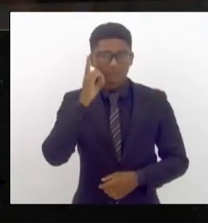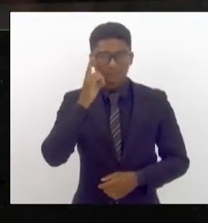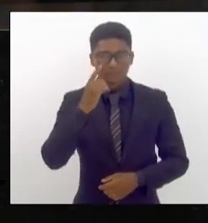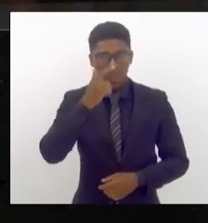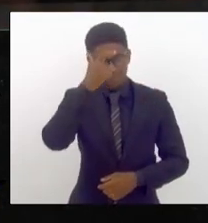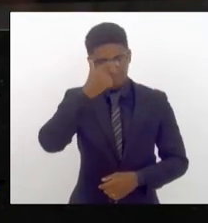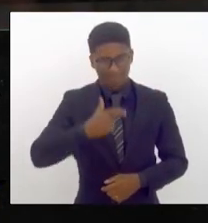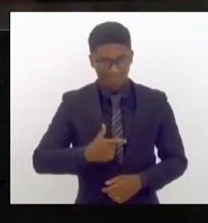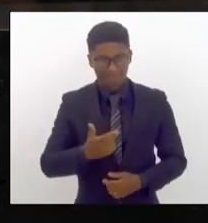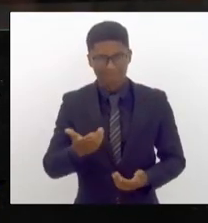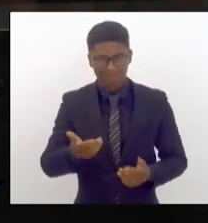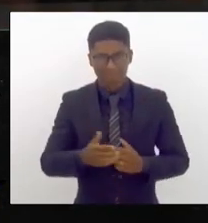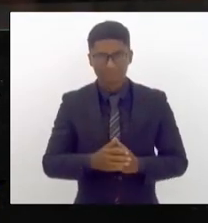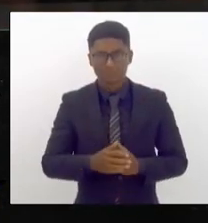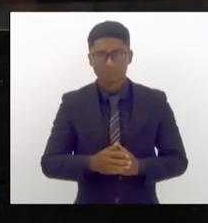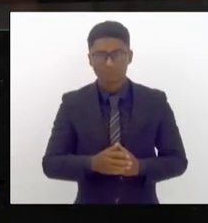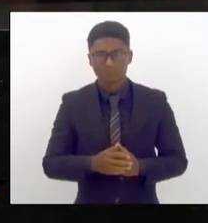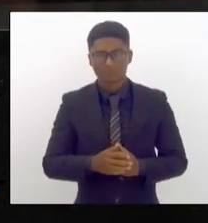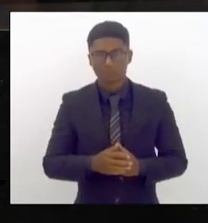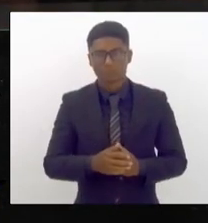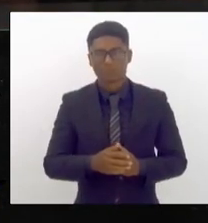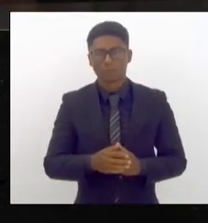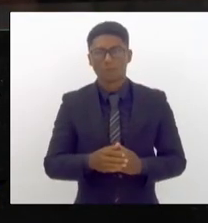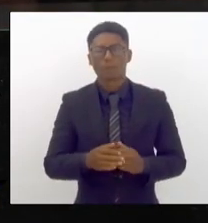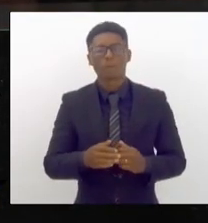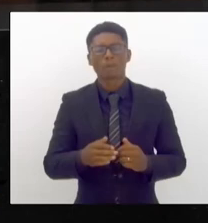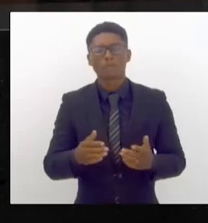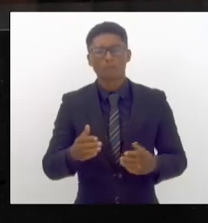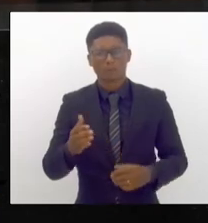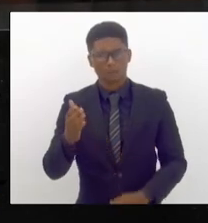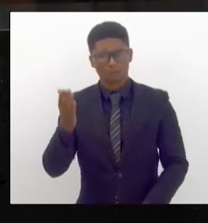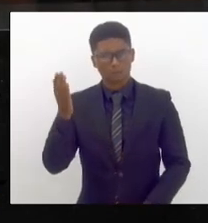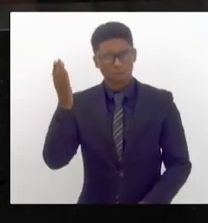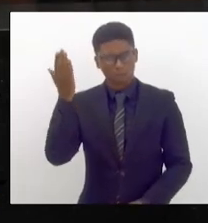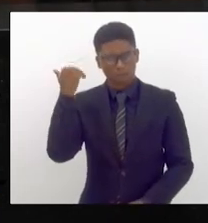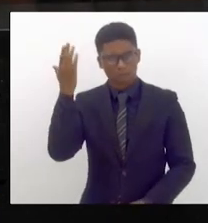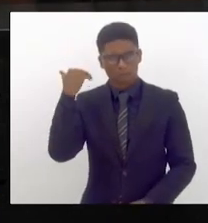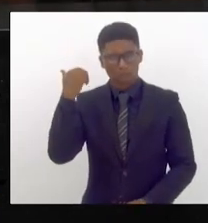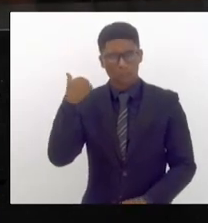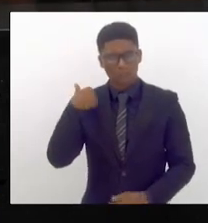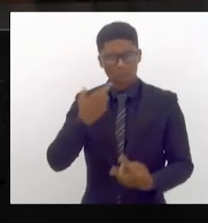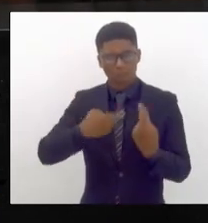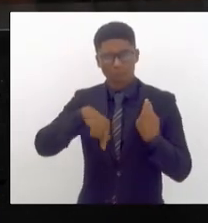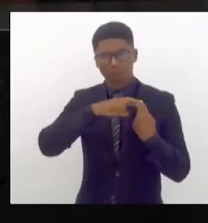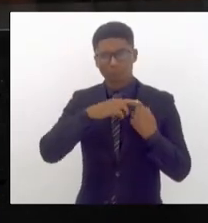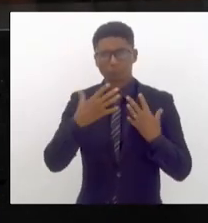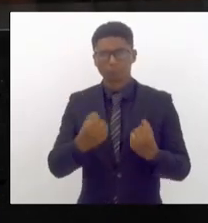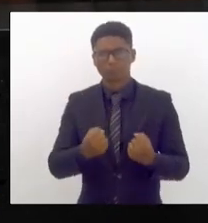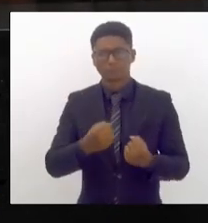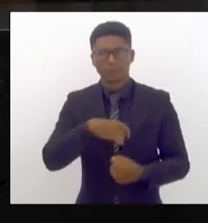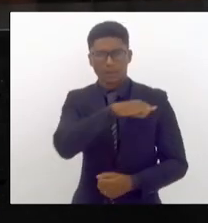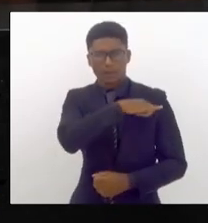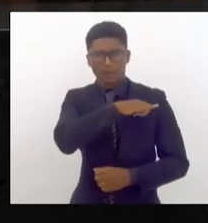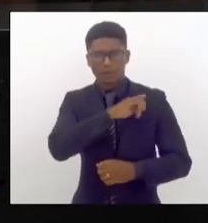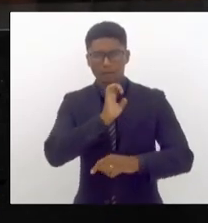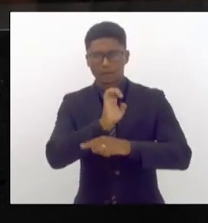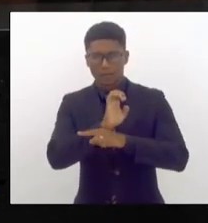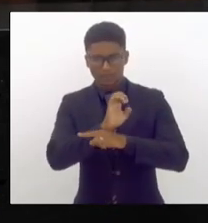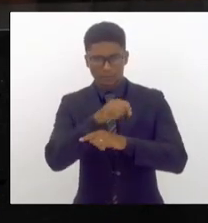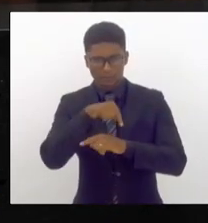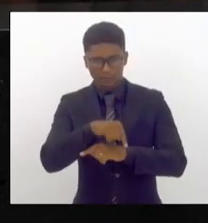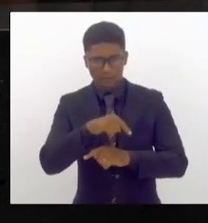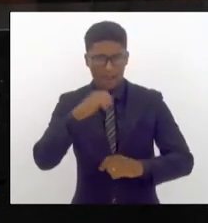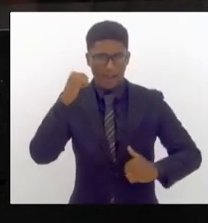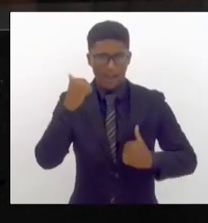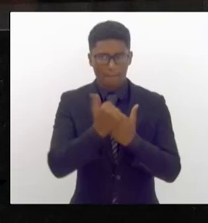todo o compromisso que firmamos em defender o Estado do Rio de Janeiro e em especial o